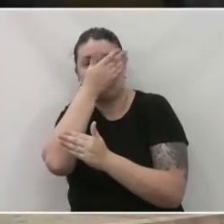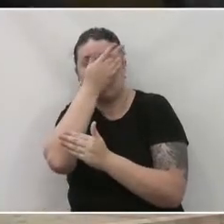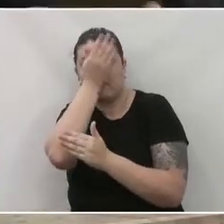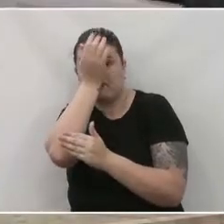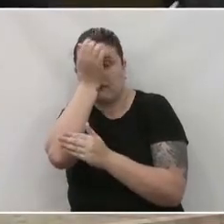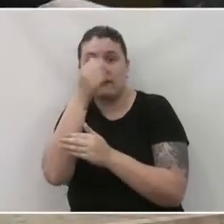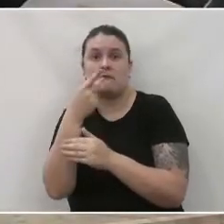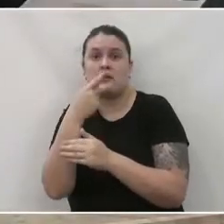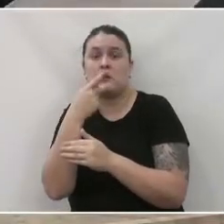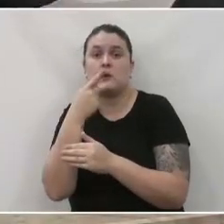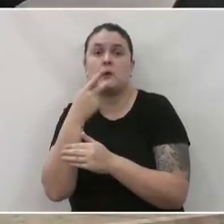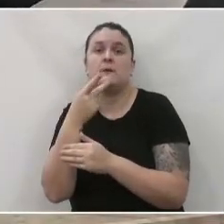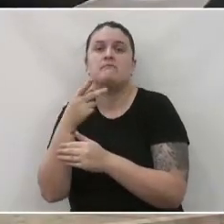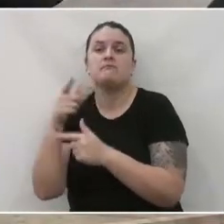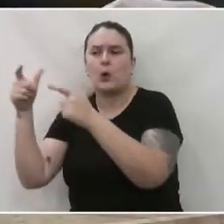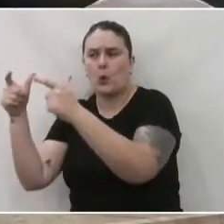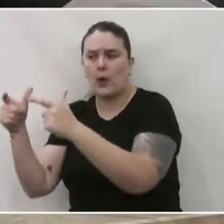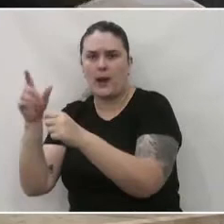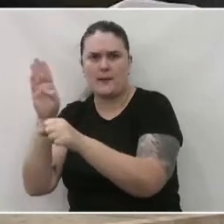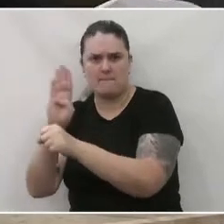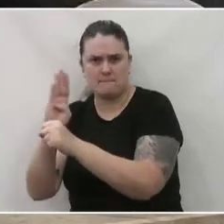como diz ali, o Vila Rica,